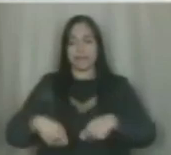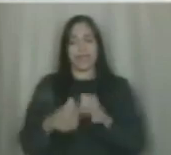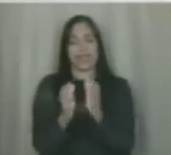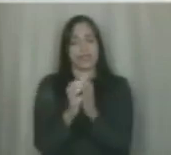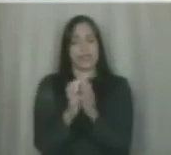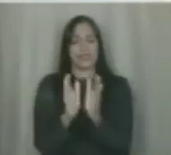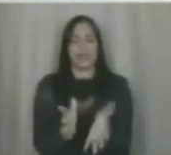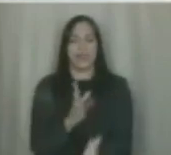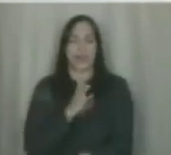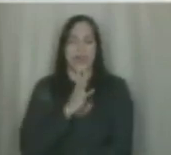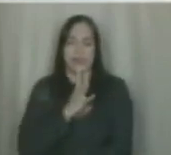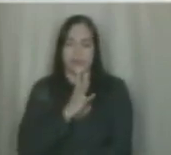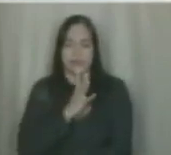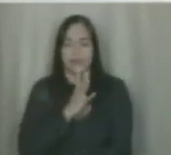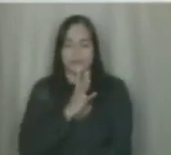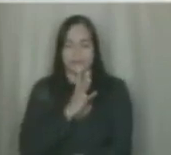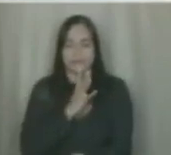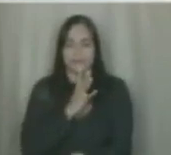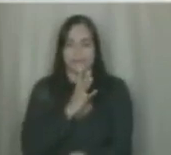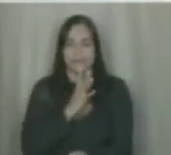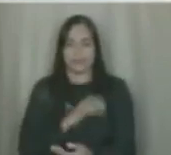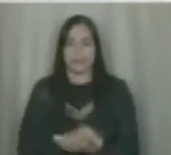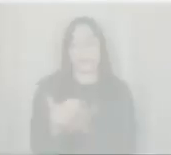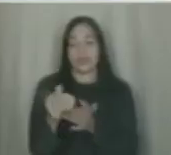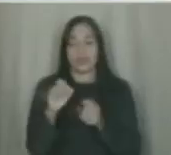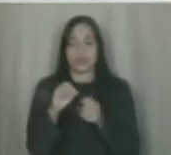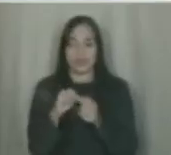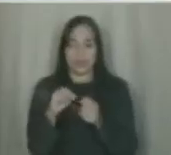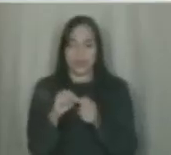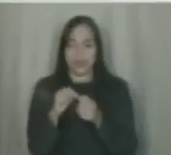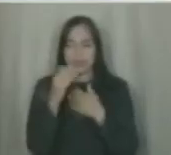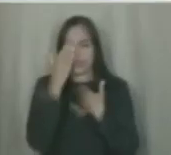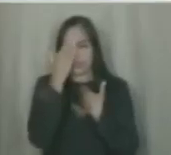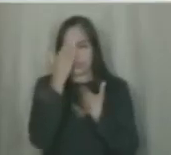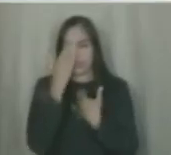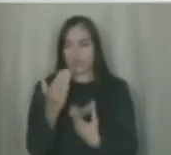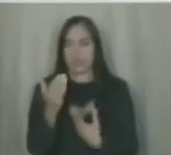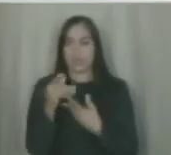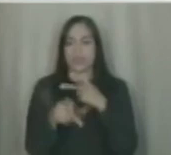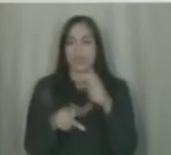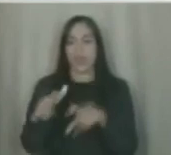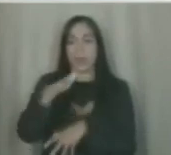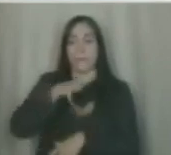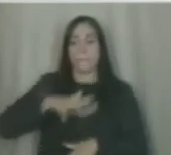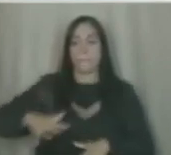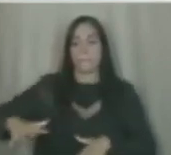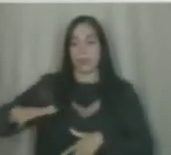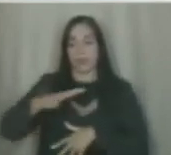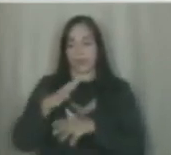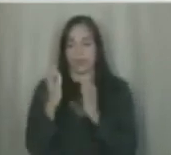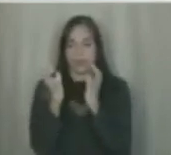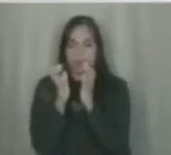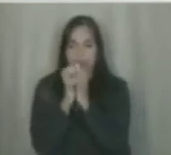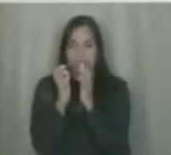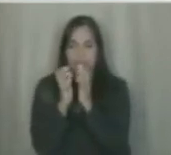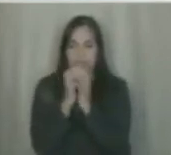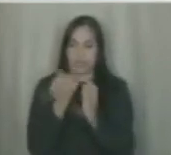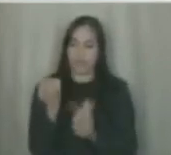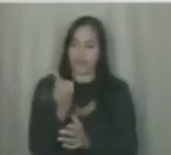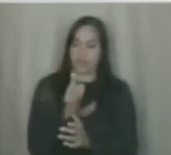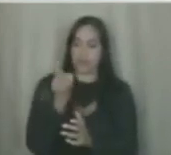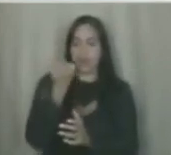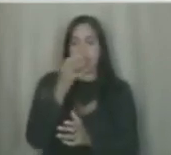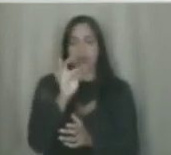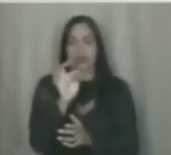Recife já conhece de perto quando chove. E eu quero agradecer ao povo do Recife, ao povo do Alto da Telha,